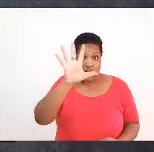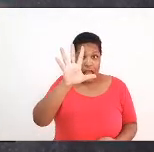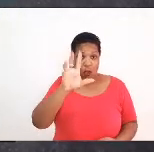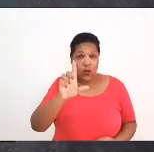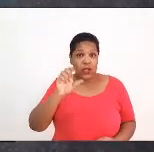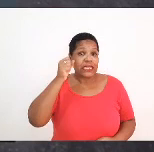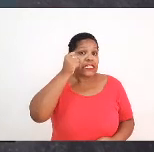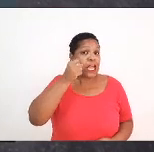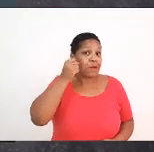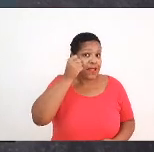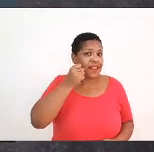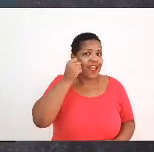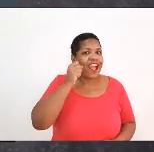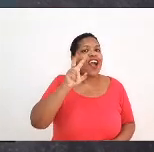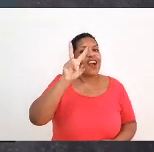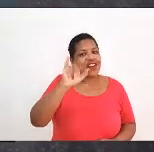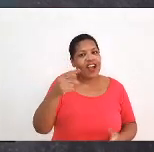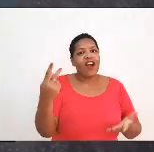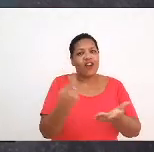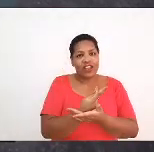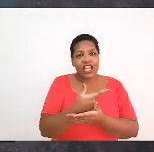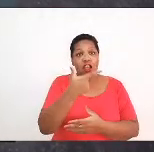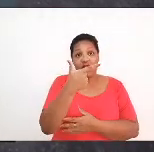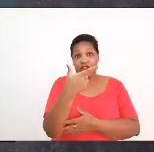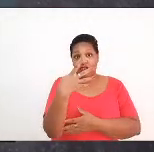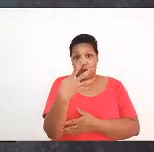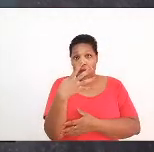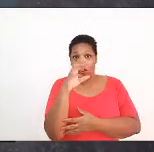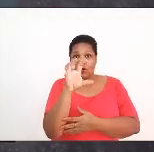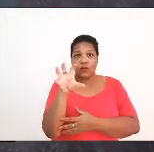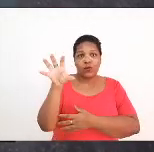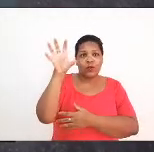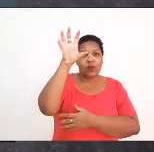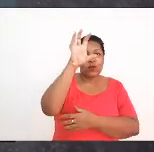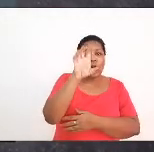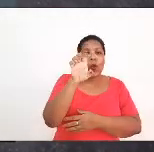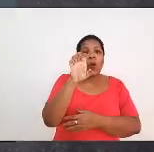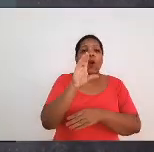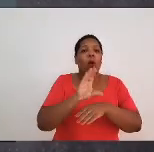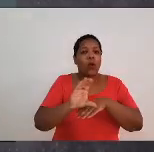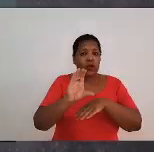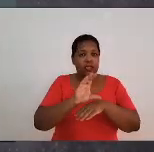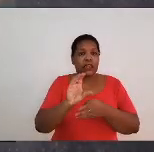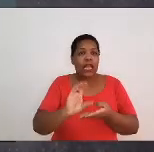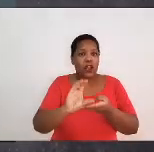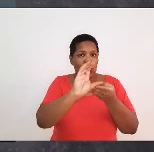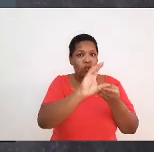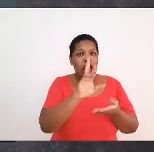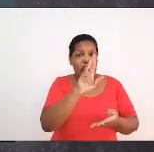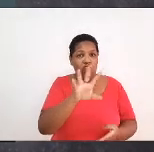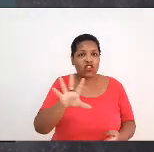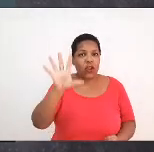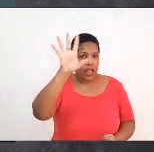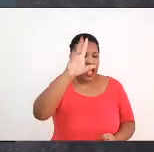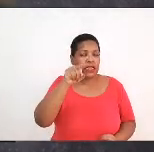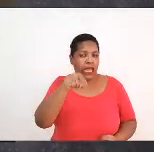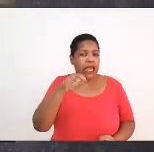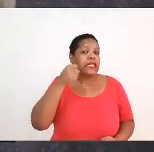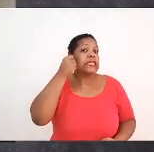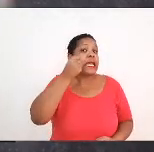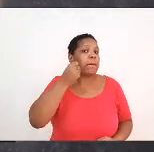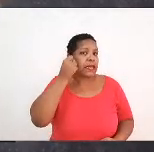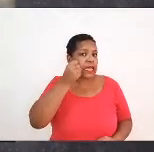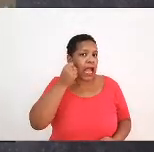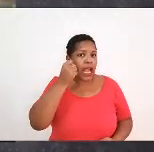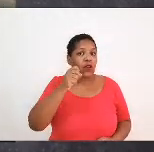os 24 Conselhos Regionais, esses seminários, eles devem, assim, ser realizados em